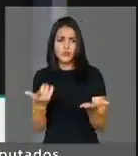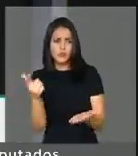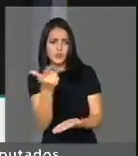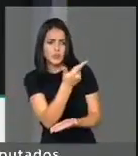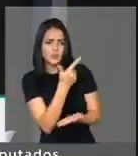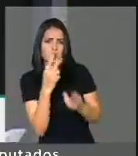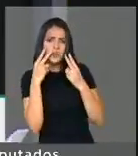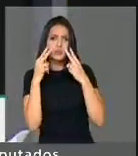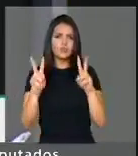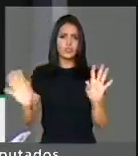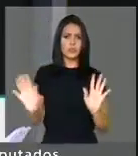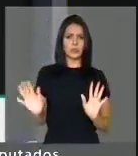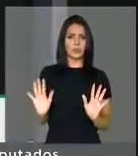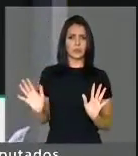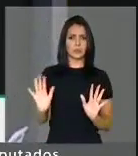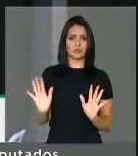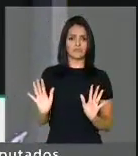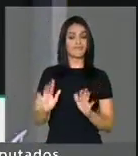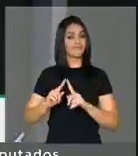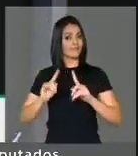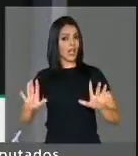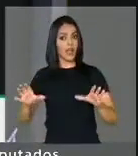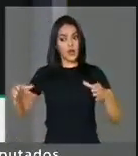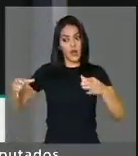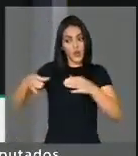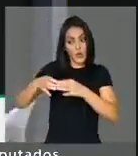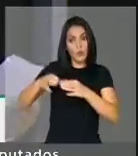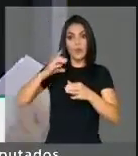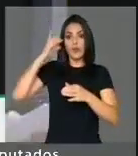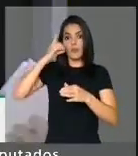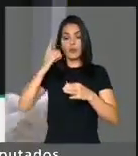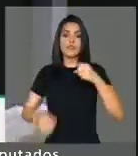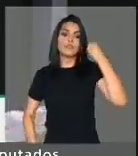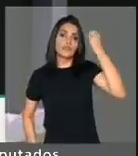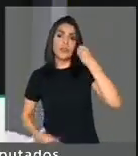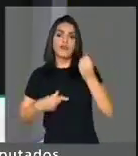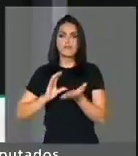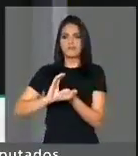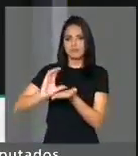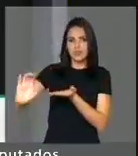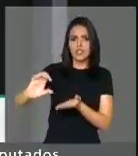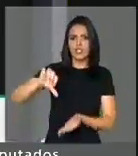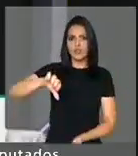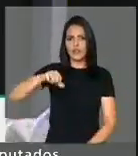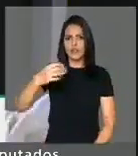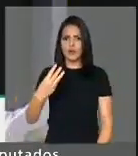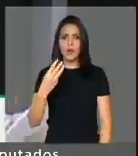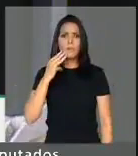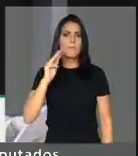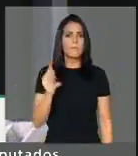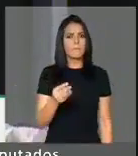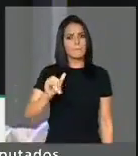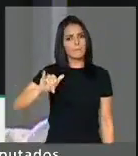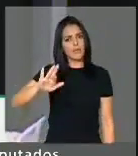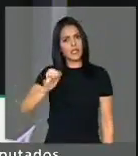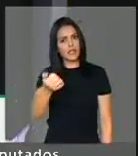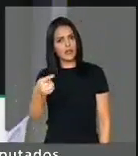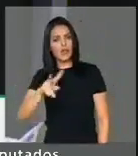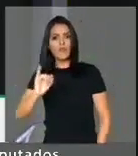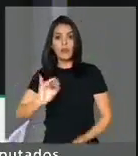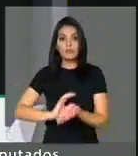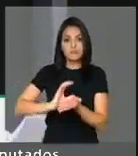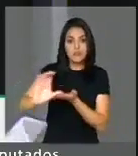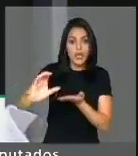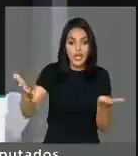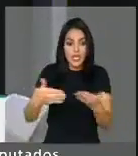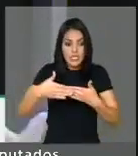ramais do estado do Acre. Agora, a bancada se mobilizou e destinou agora R$ 94 milhões para serem investidos ainda esse ano